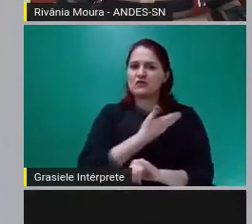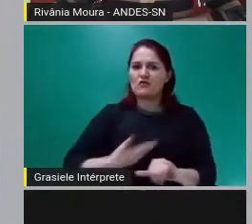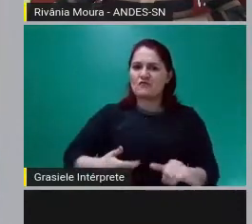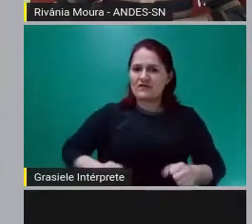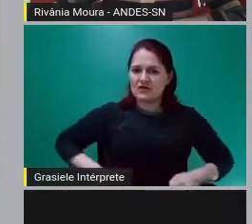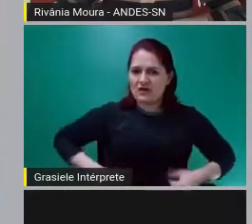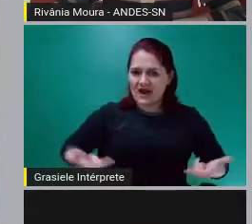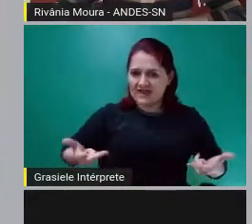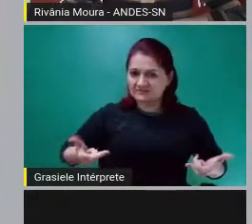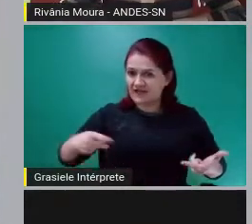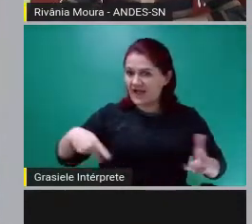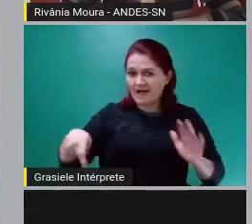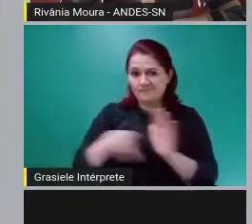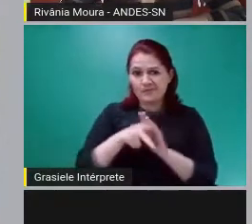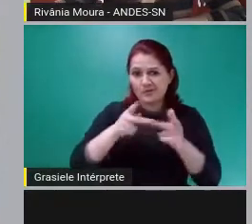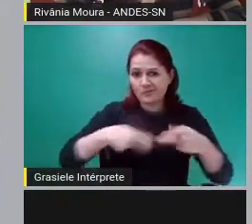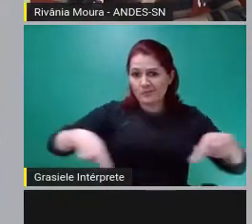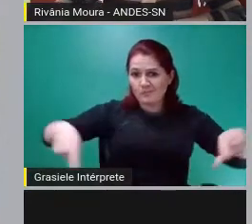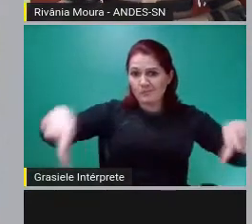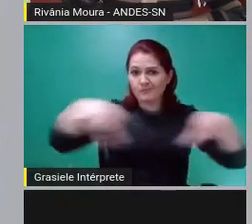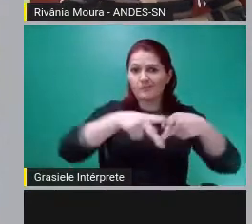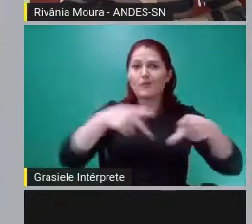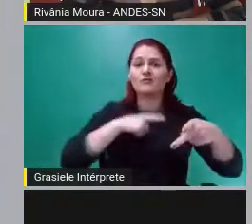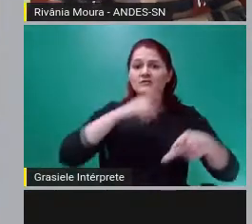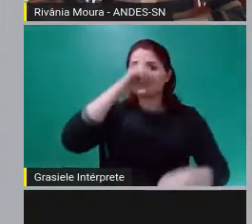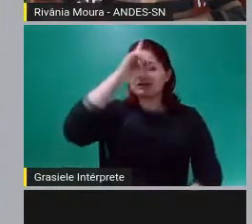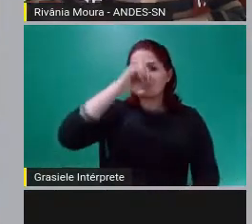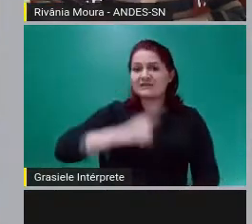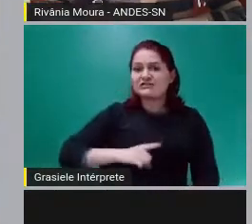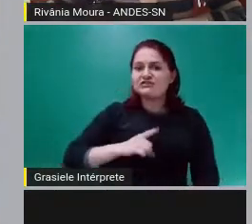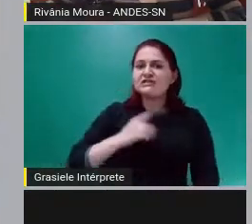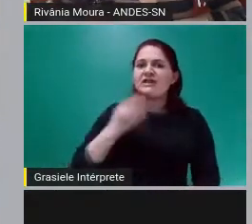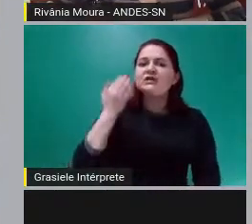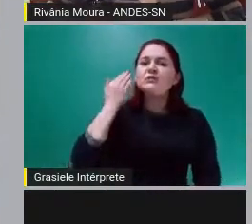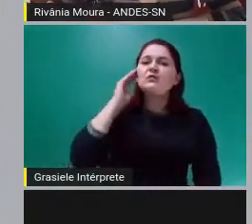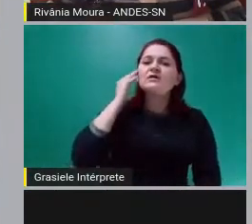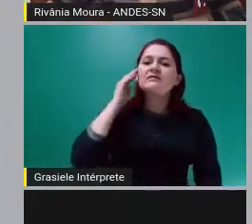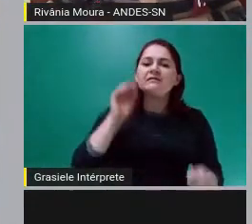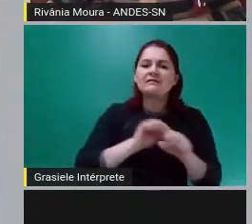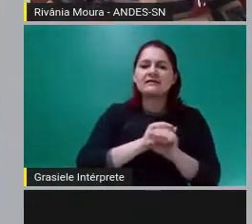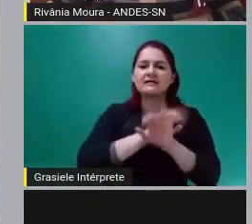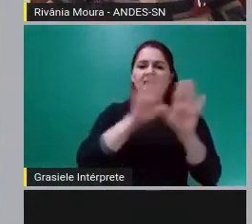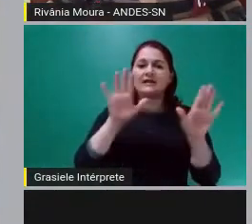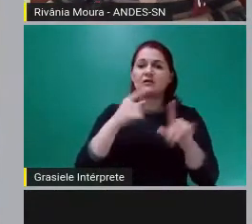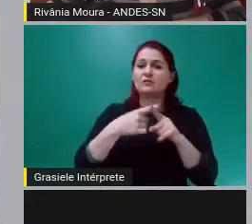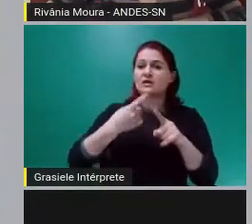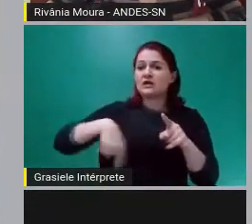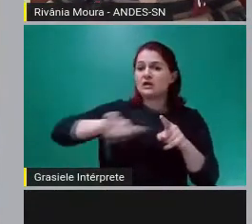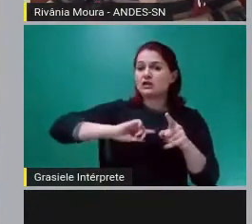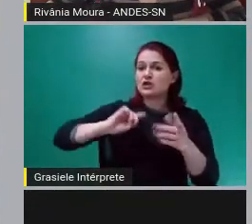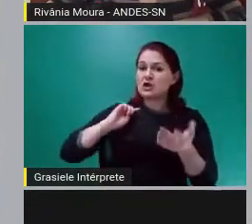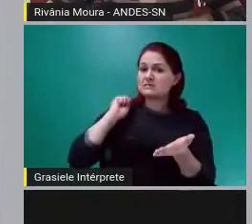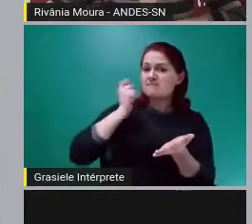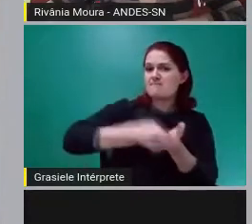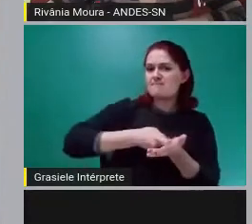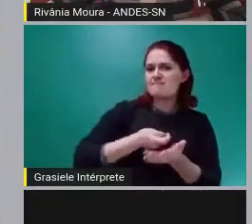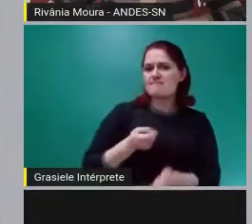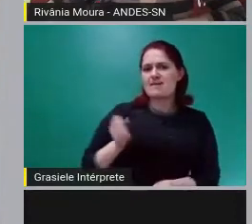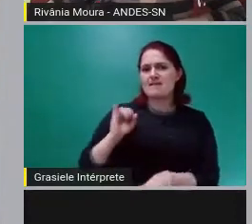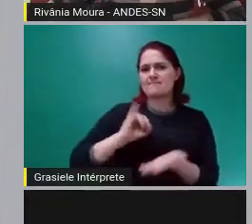públicos, e o cidadão tem o direito de entender onde vai cada centavo do dinheiro público.